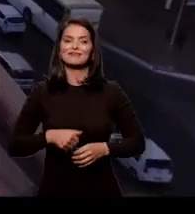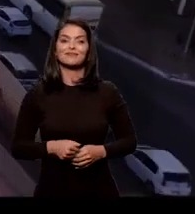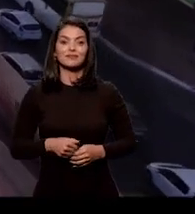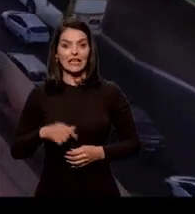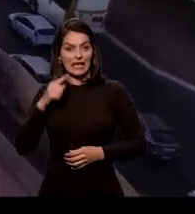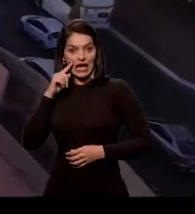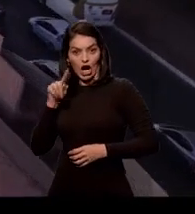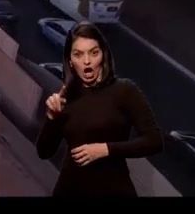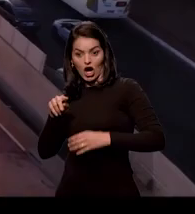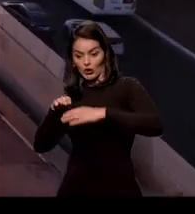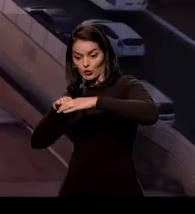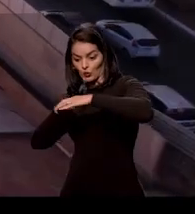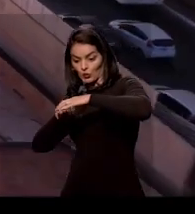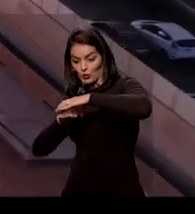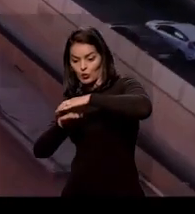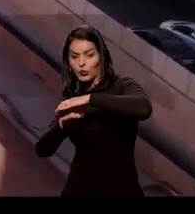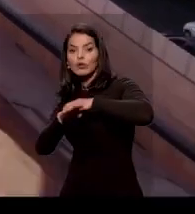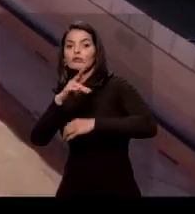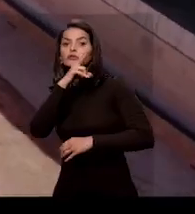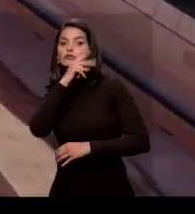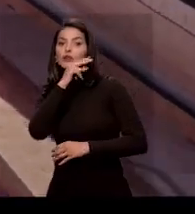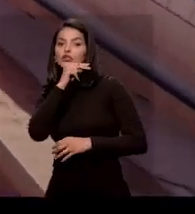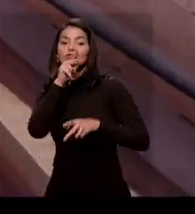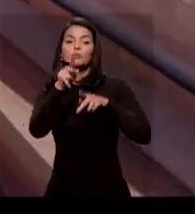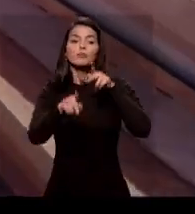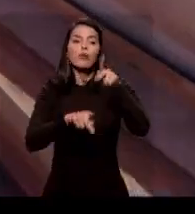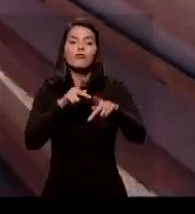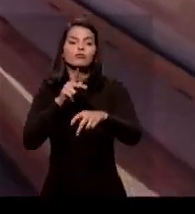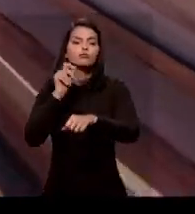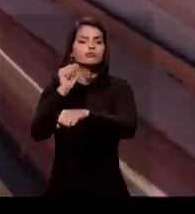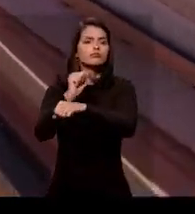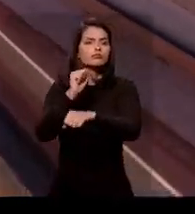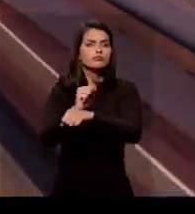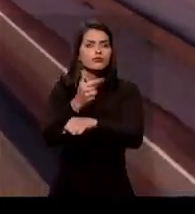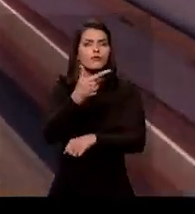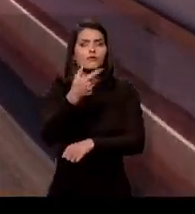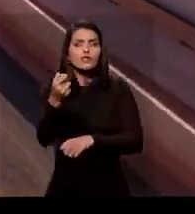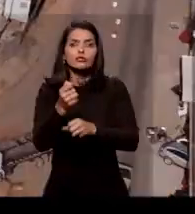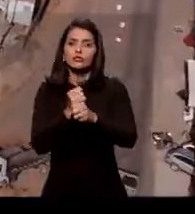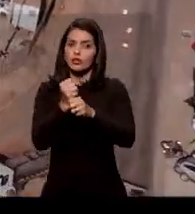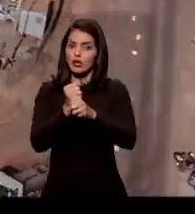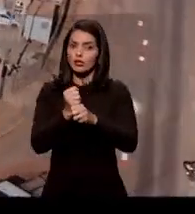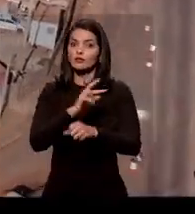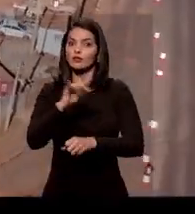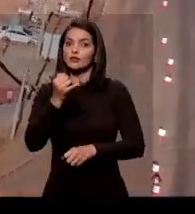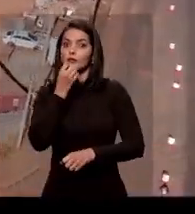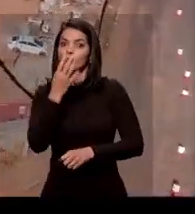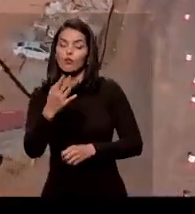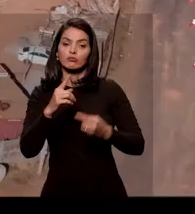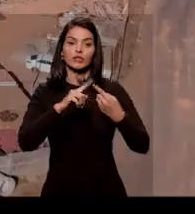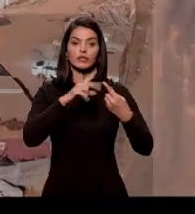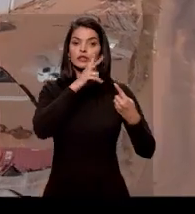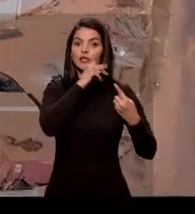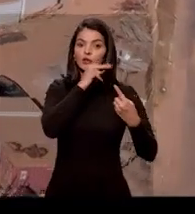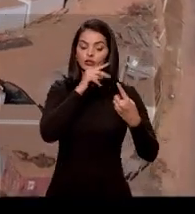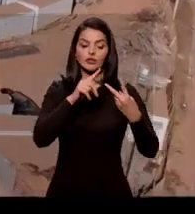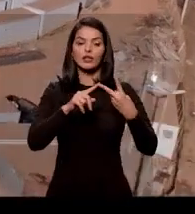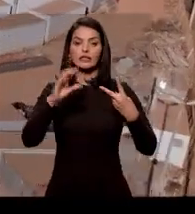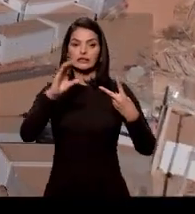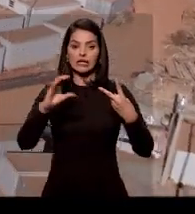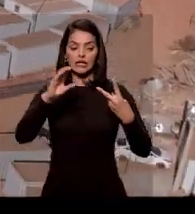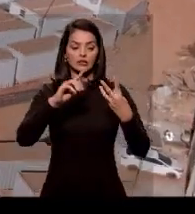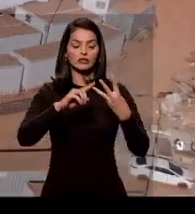Este é o túnel de Itaguatinga. Obra esperada há mais de 20 anos pela população e vai beneficiar Itaguatinga,